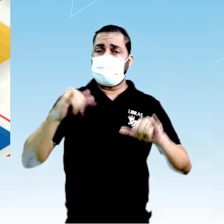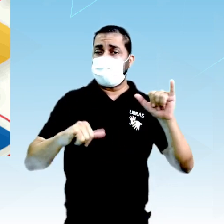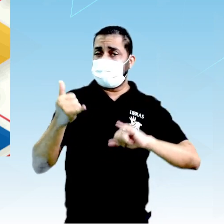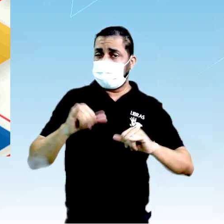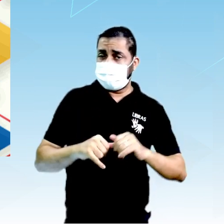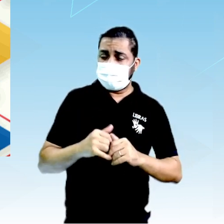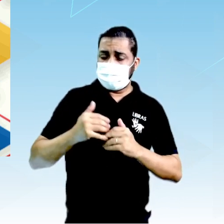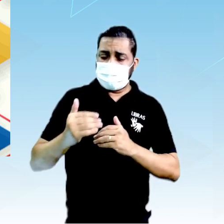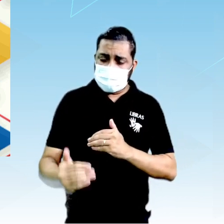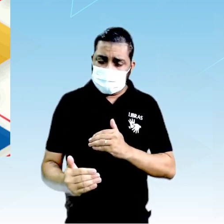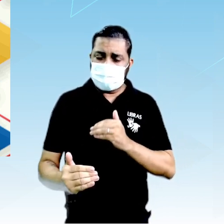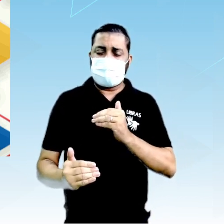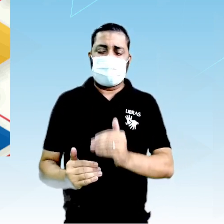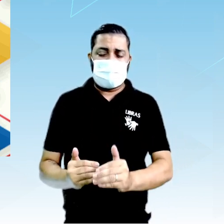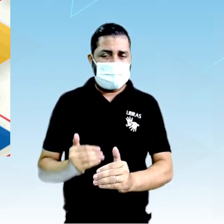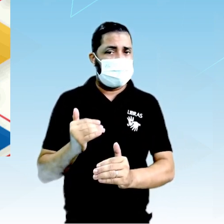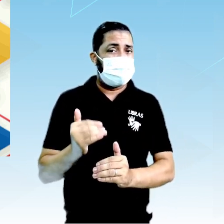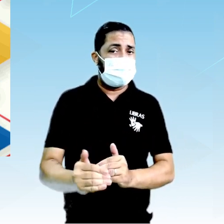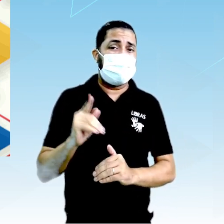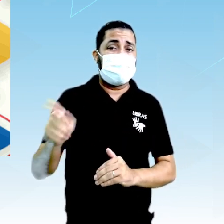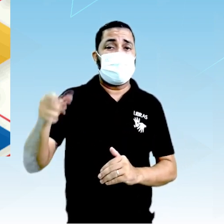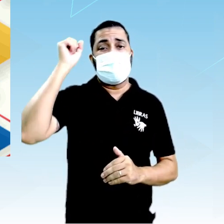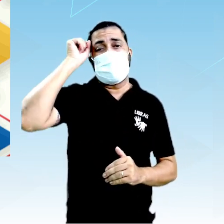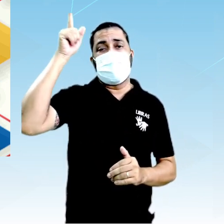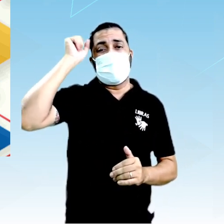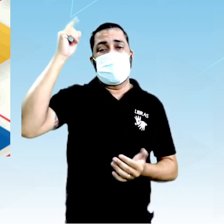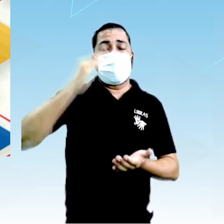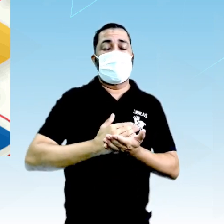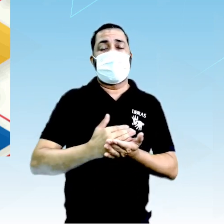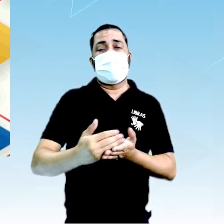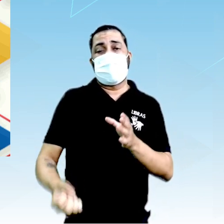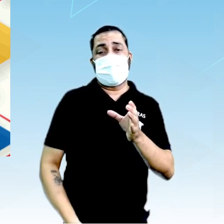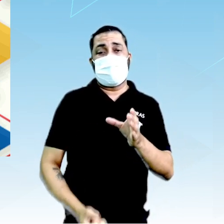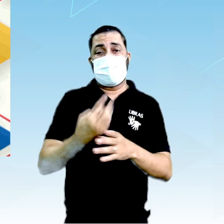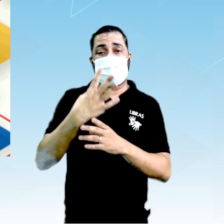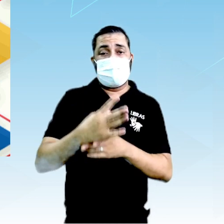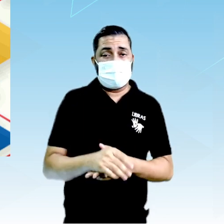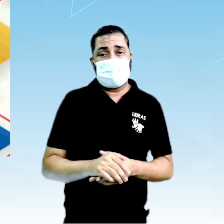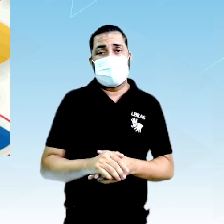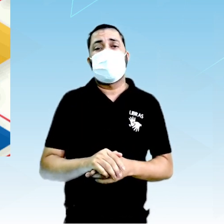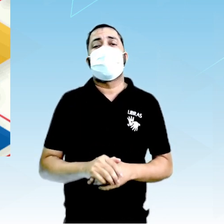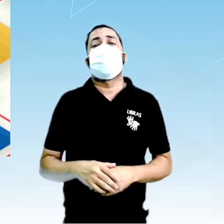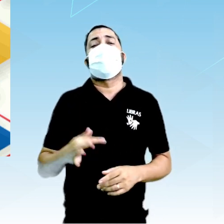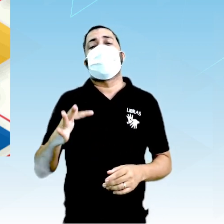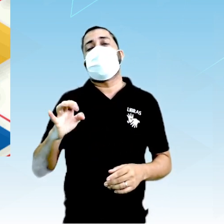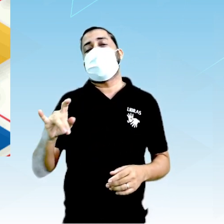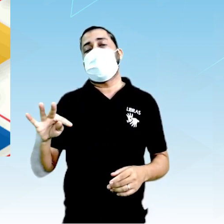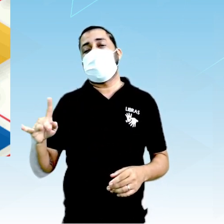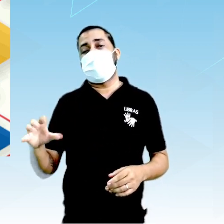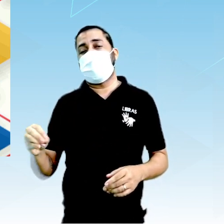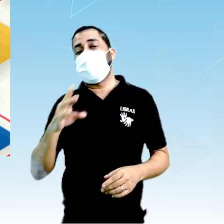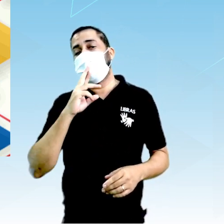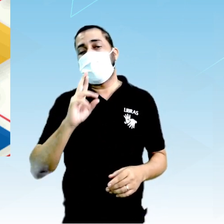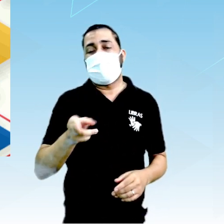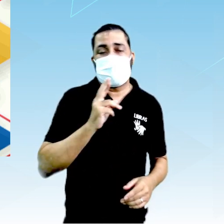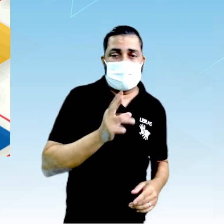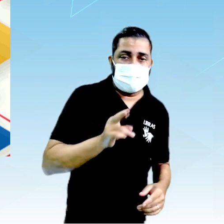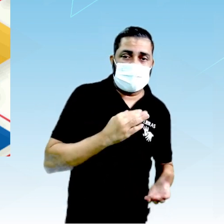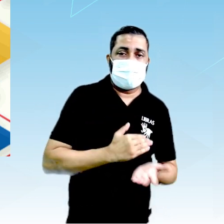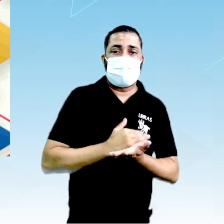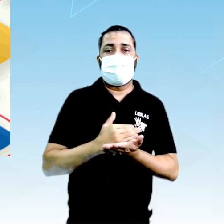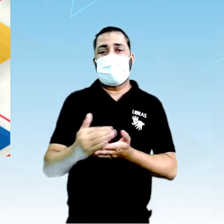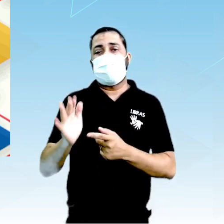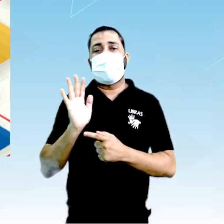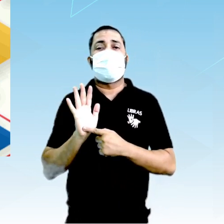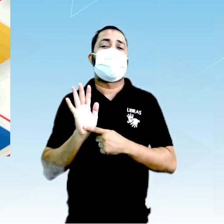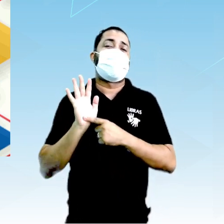gradual. Quando essas ideias começam a surgir, os seus efeitos, os seus resultados começam a